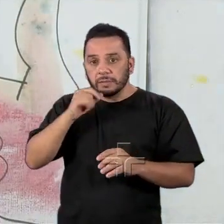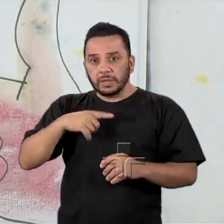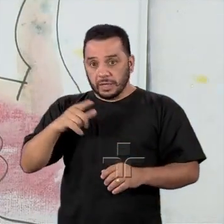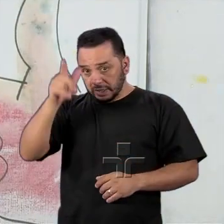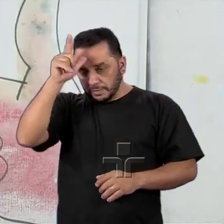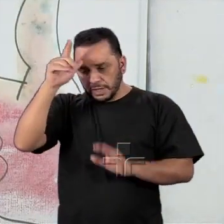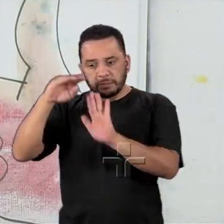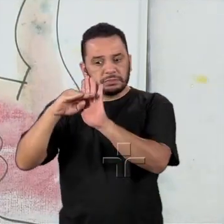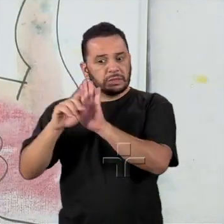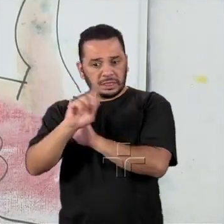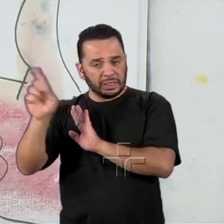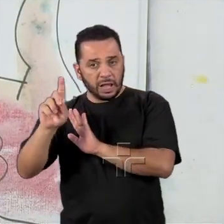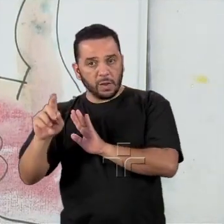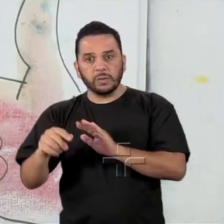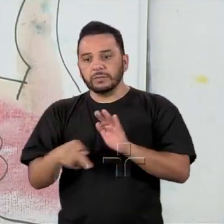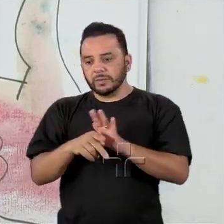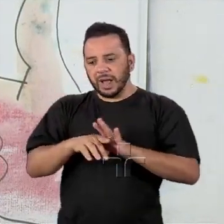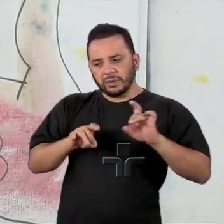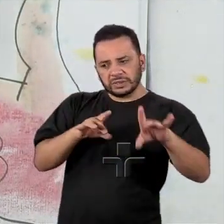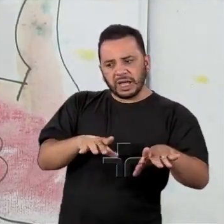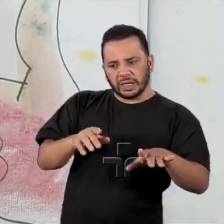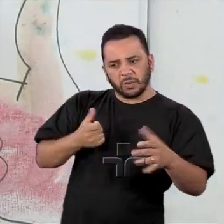não, eletricidade você não vai comprar,